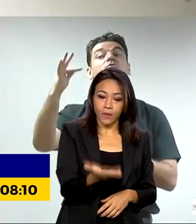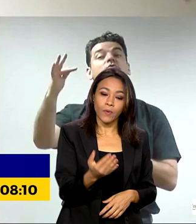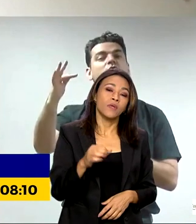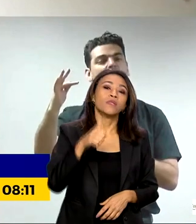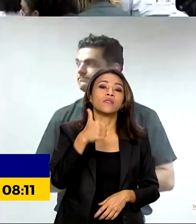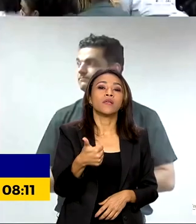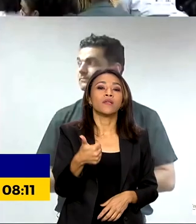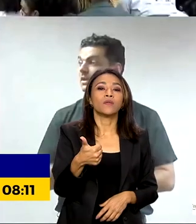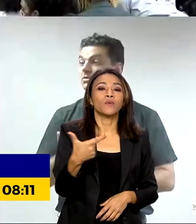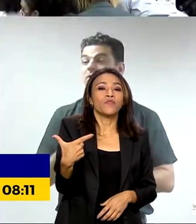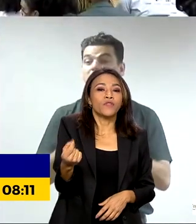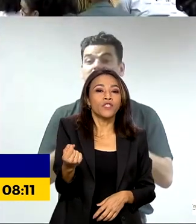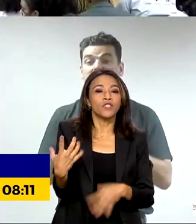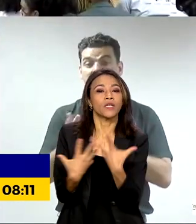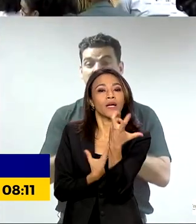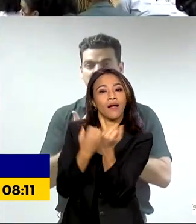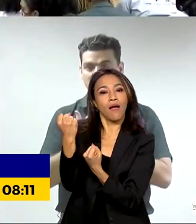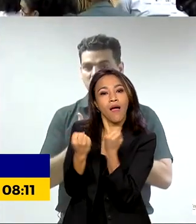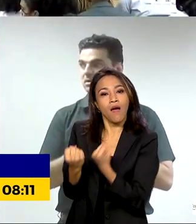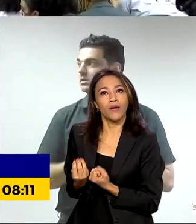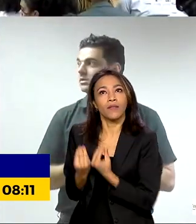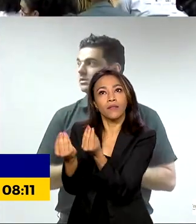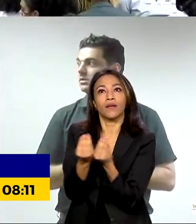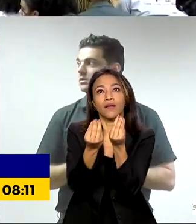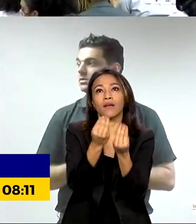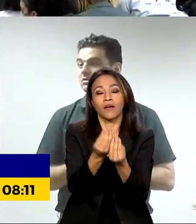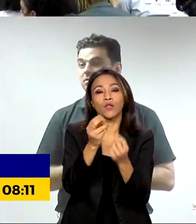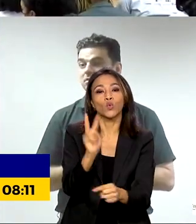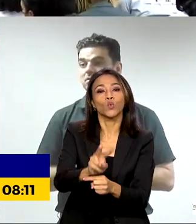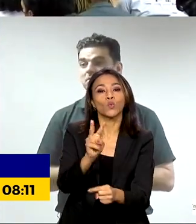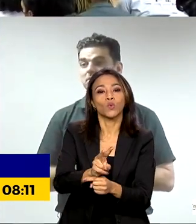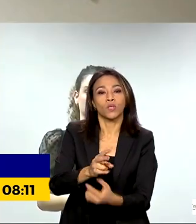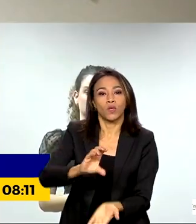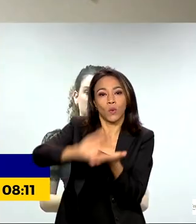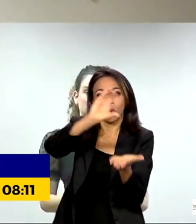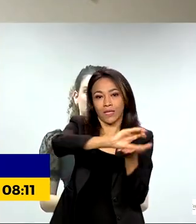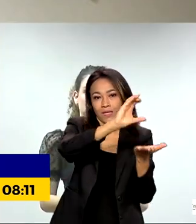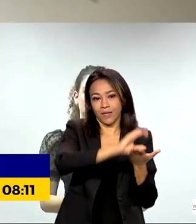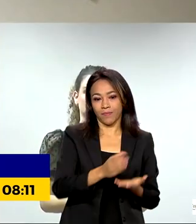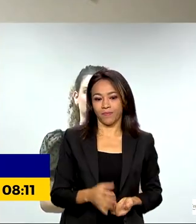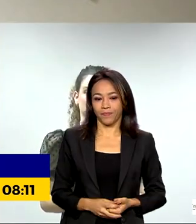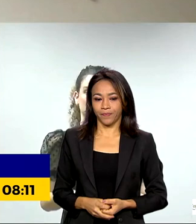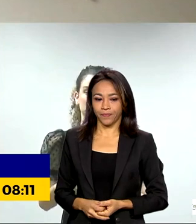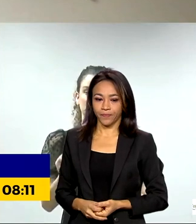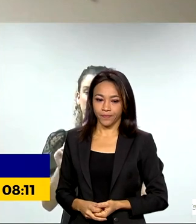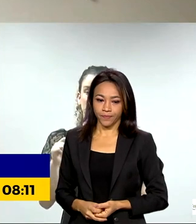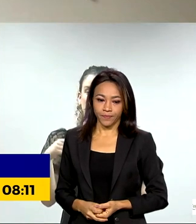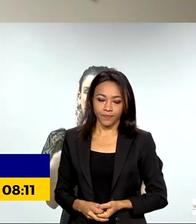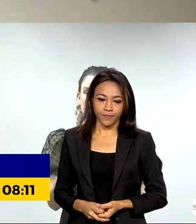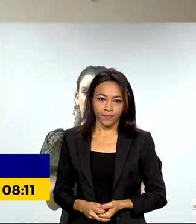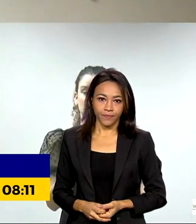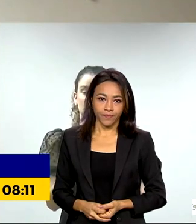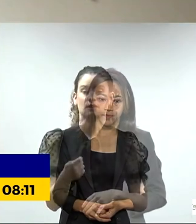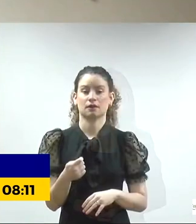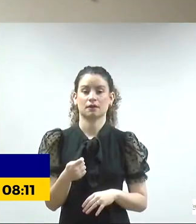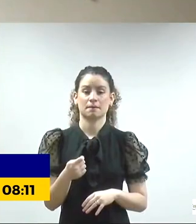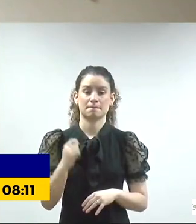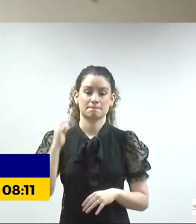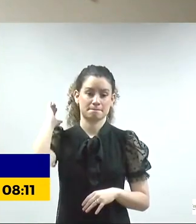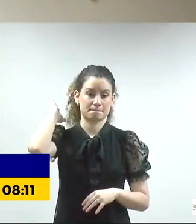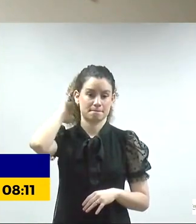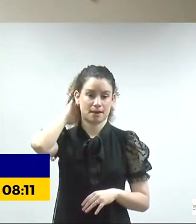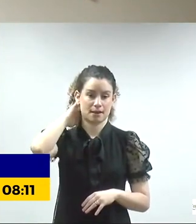viaturas para os conselhos tutelares do Pará e do Paraná. No Pará, por exemplo, são entregas em